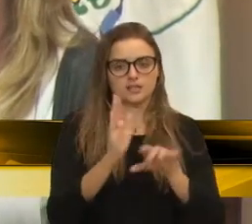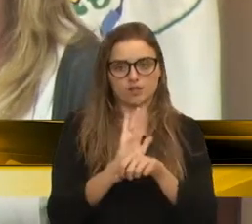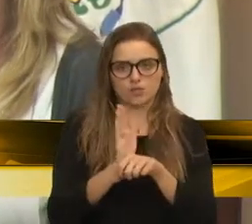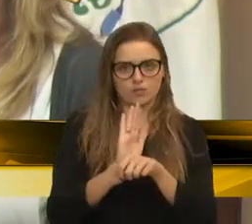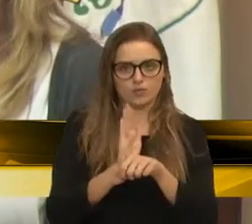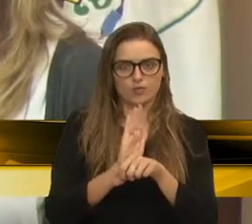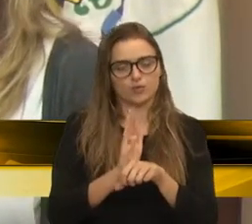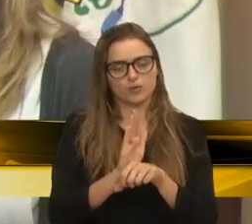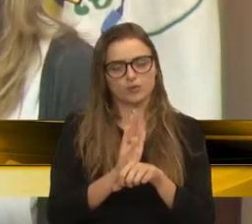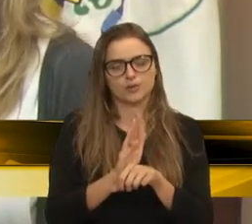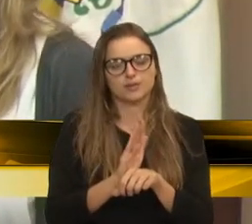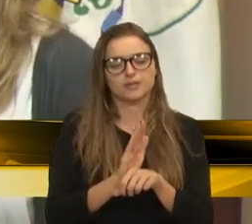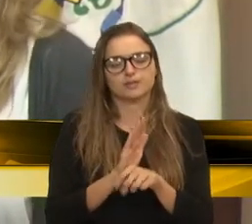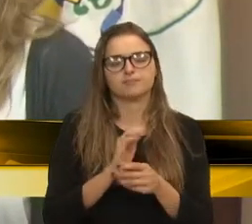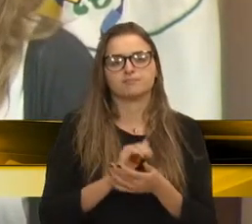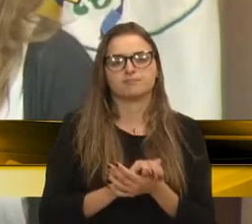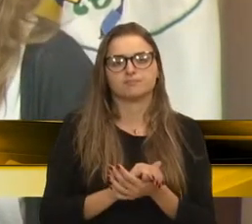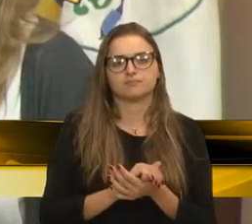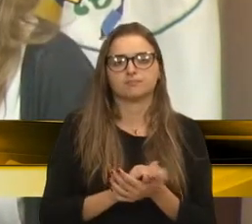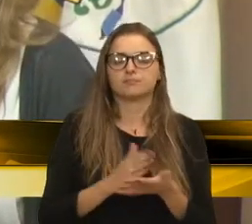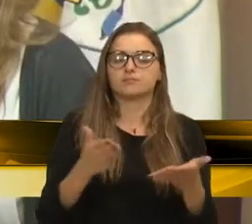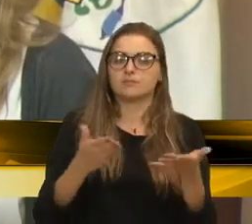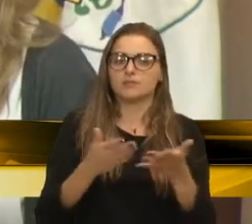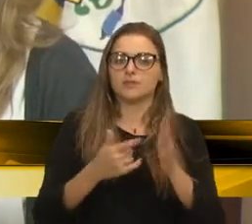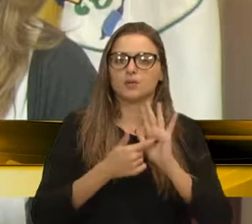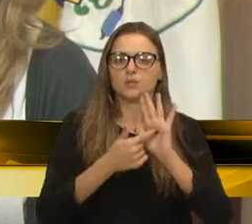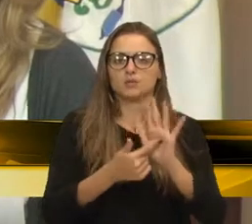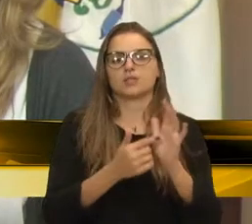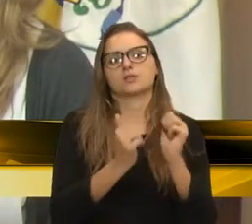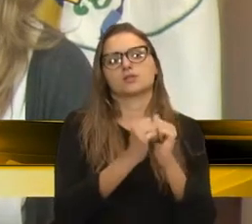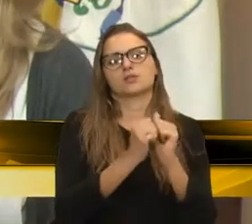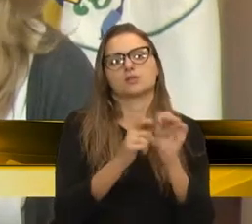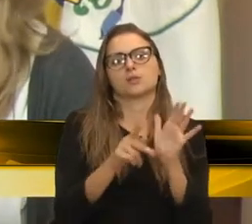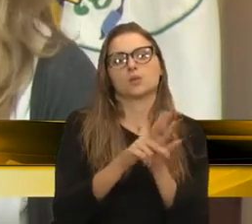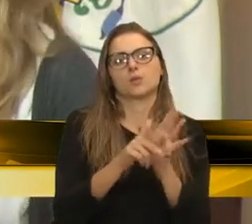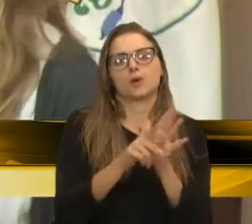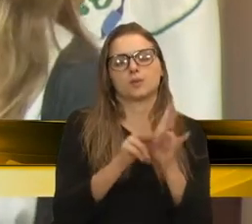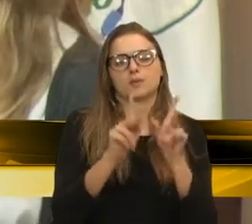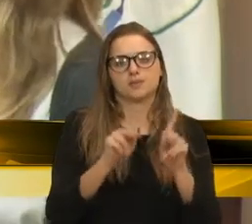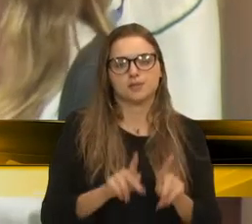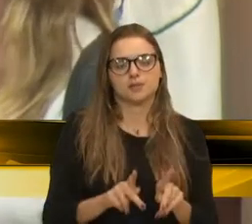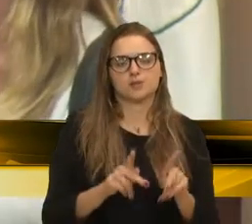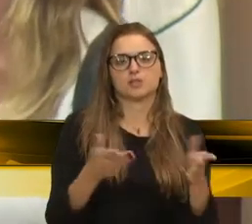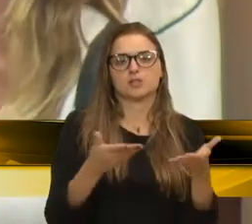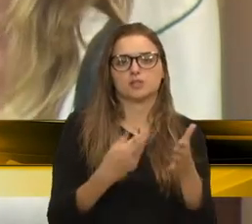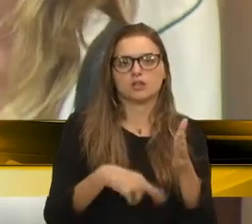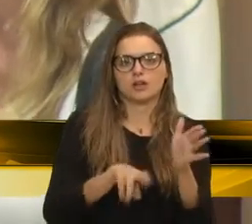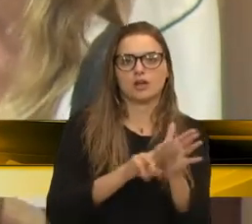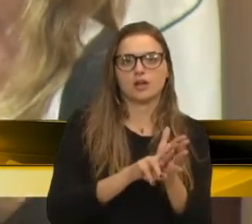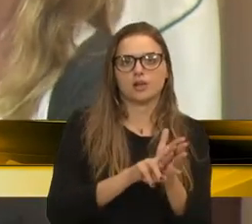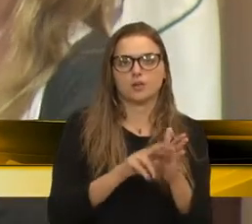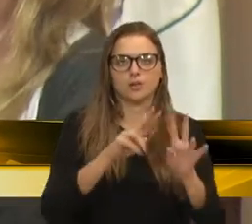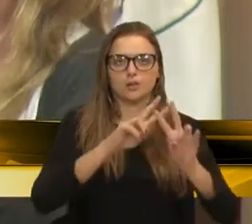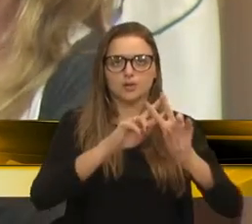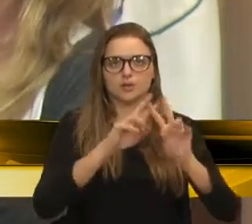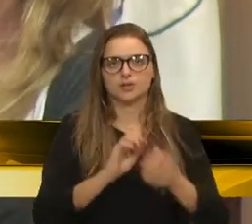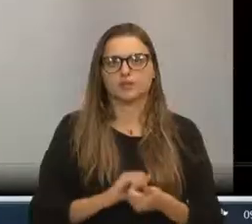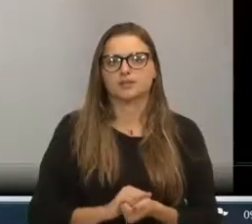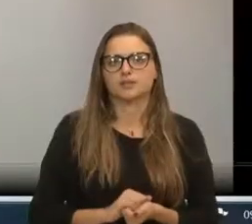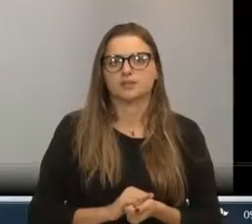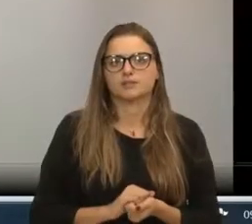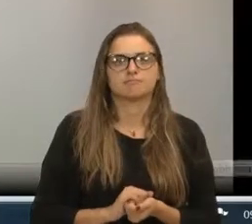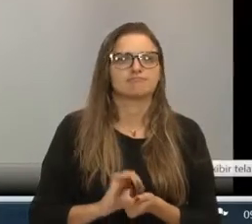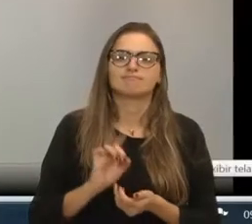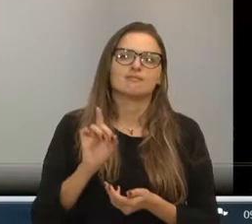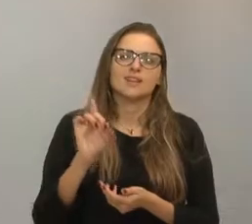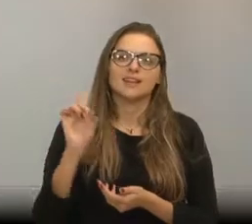que está sendo apresentado o sistema pelos próprios recuperandos. Pode passar, Verônica. Lá todo